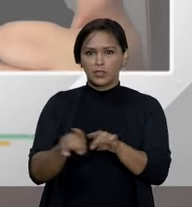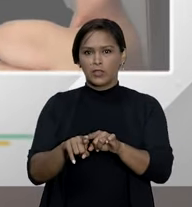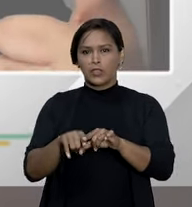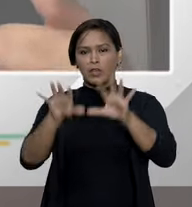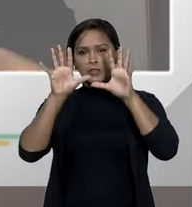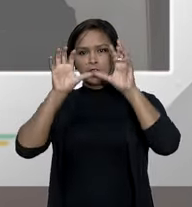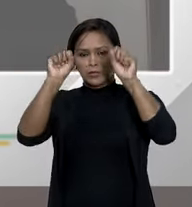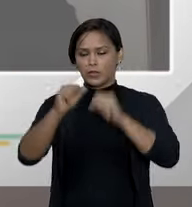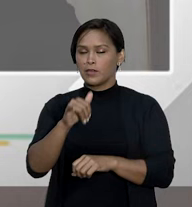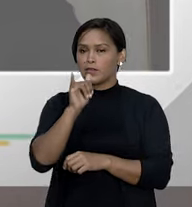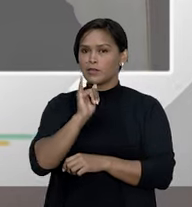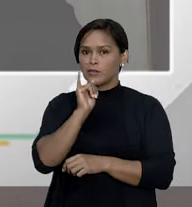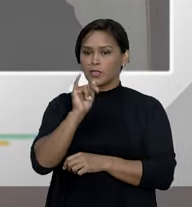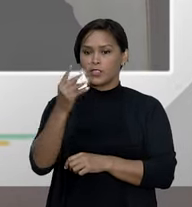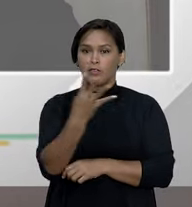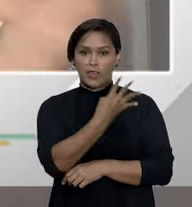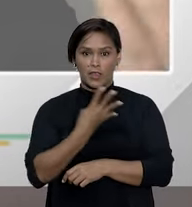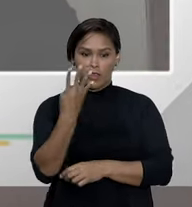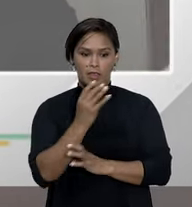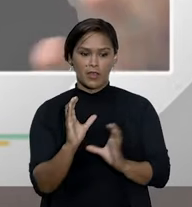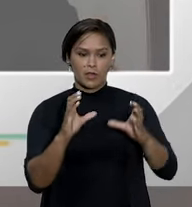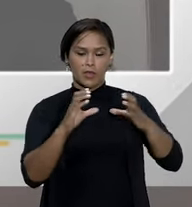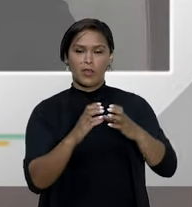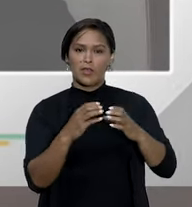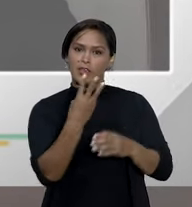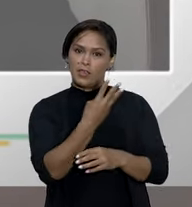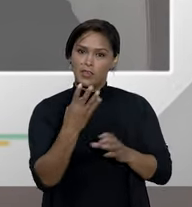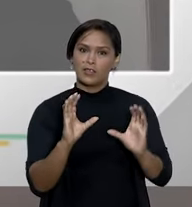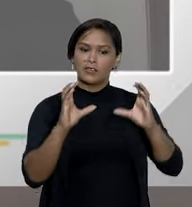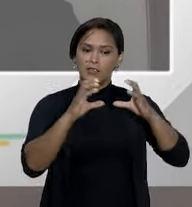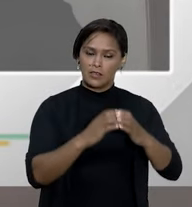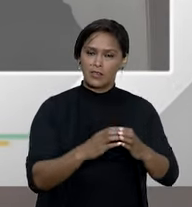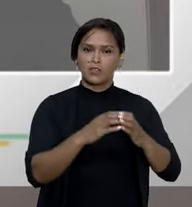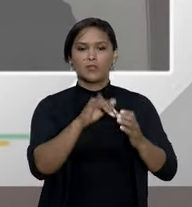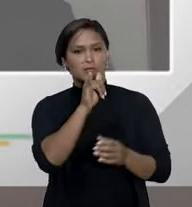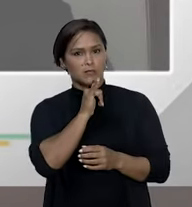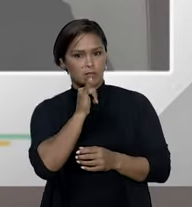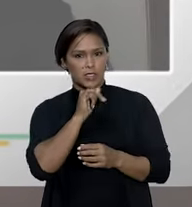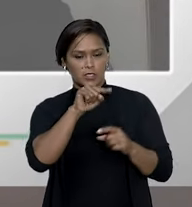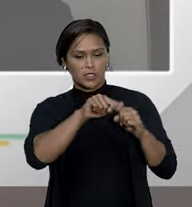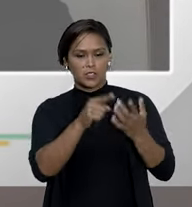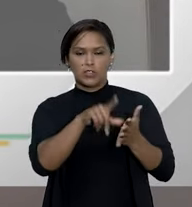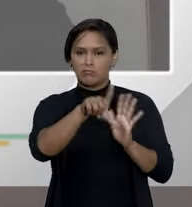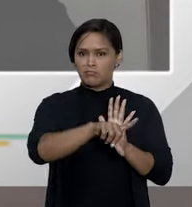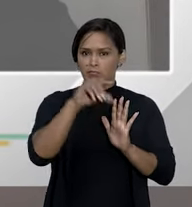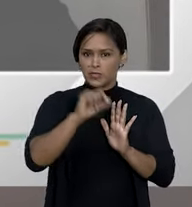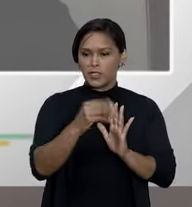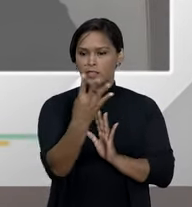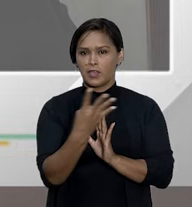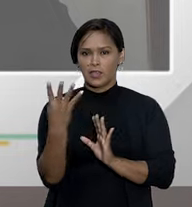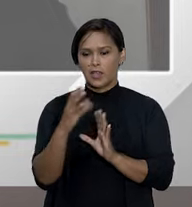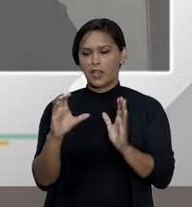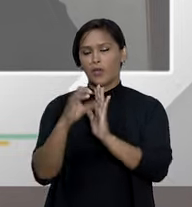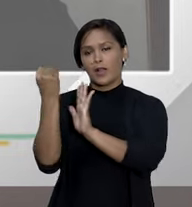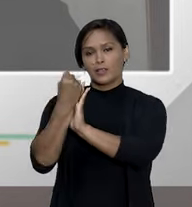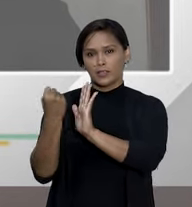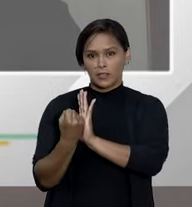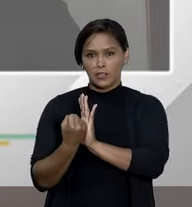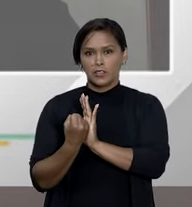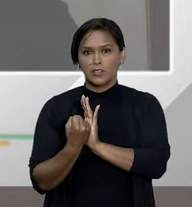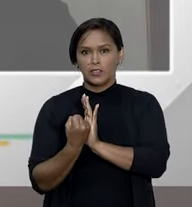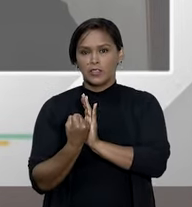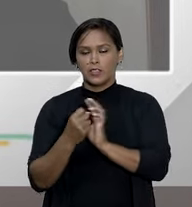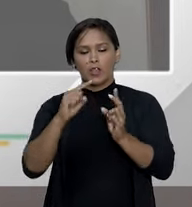exemplificativo e a quarta turma, a terceira turma dizendo que era exemplificativo e a quarta turma dizendo que era taxativo. Então,